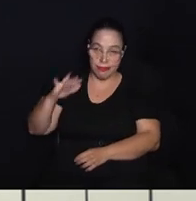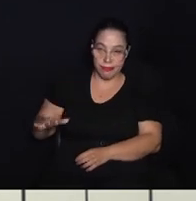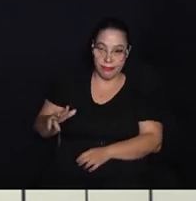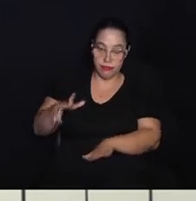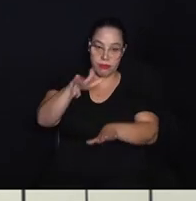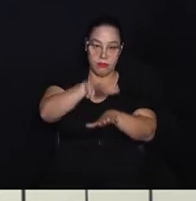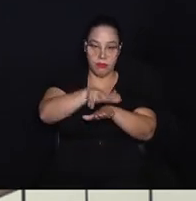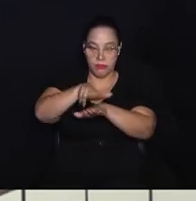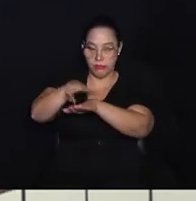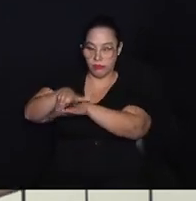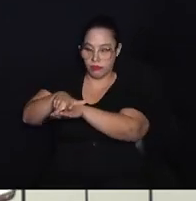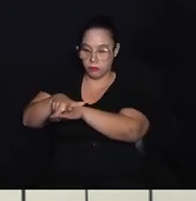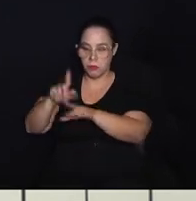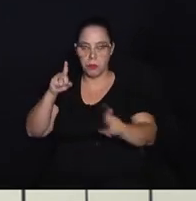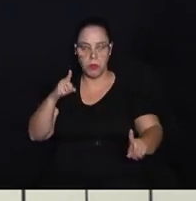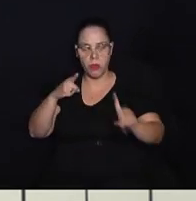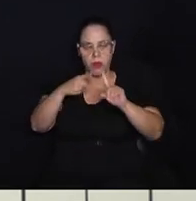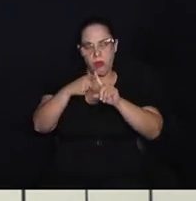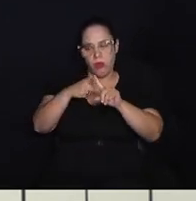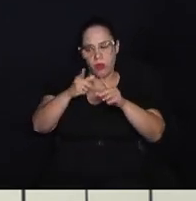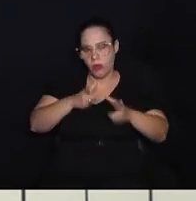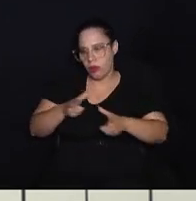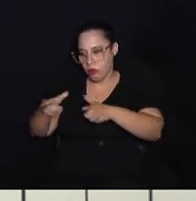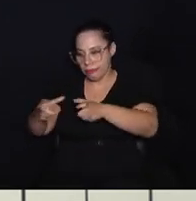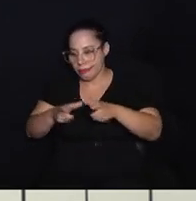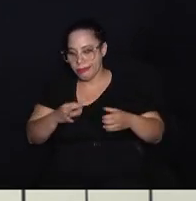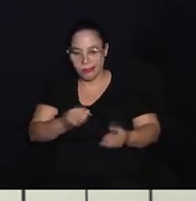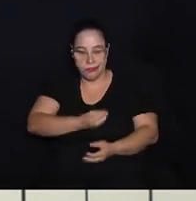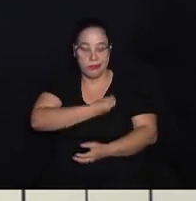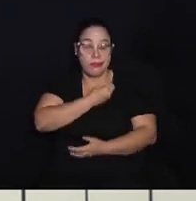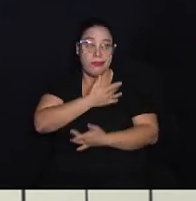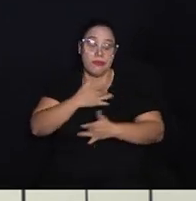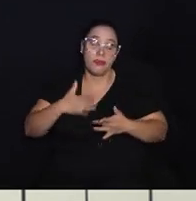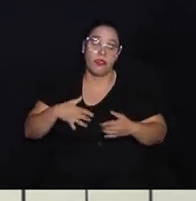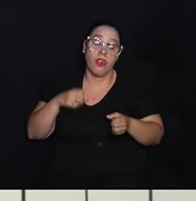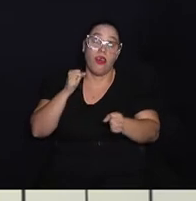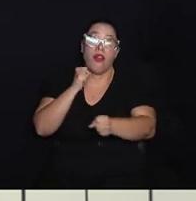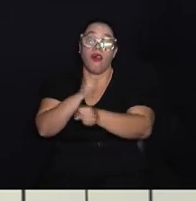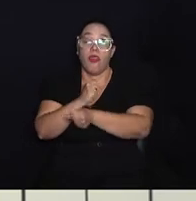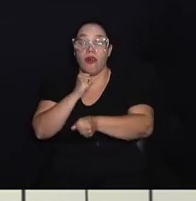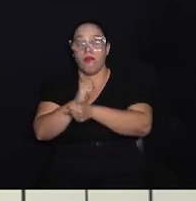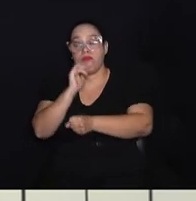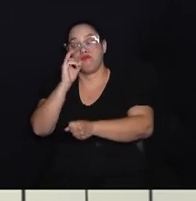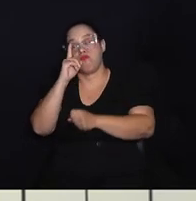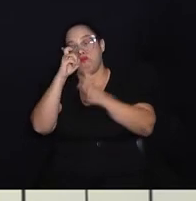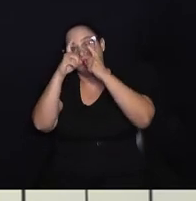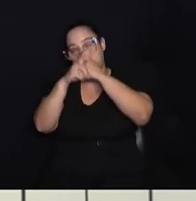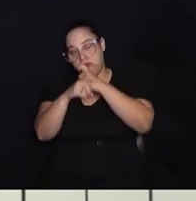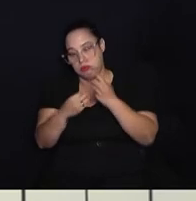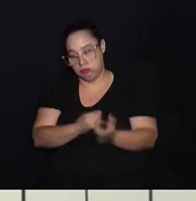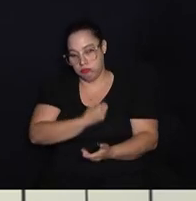internação. O objetivo é levar mais qualidade para quem passa por um momento difícil na vida.